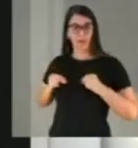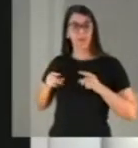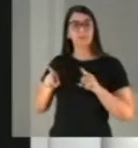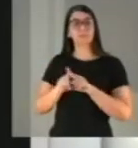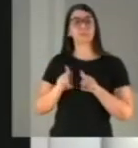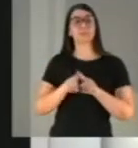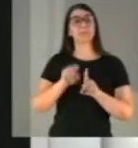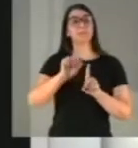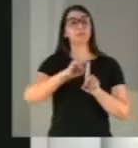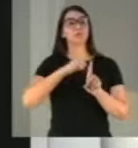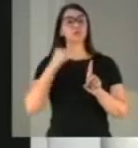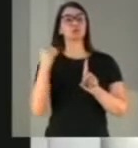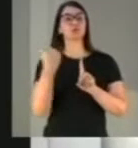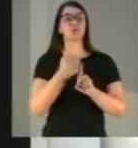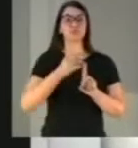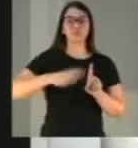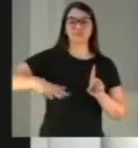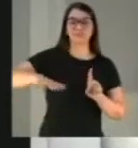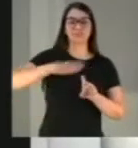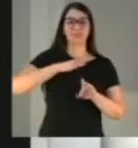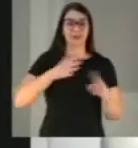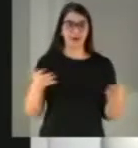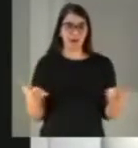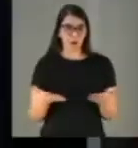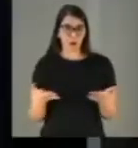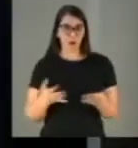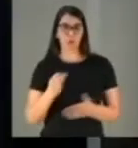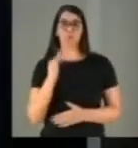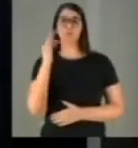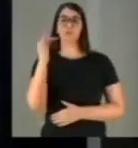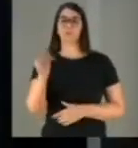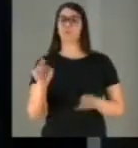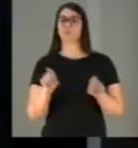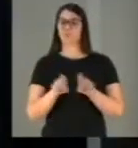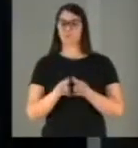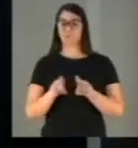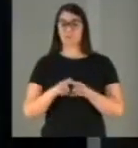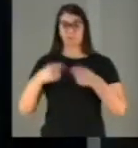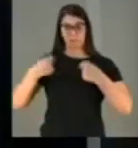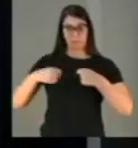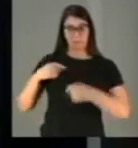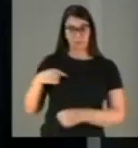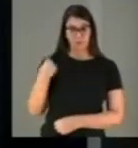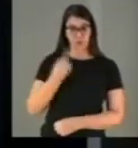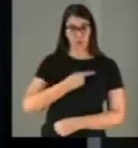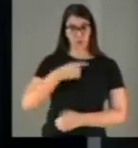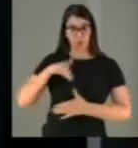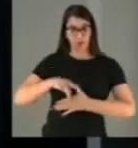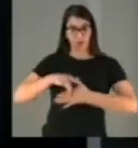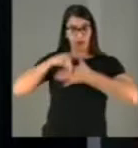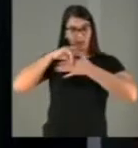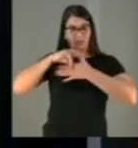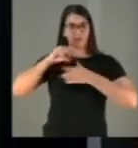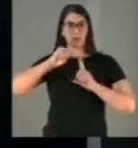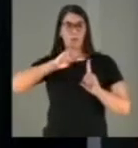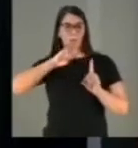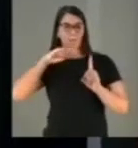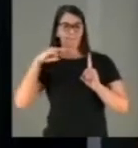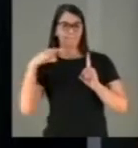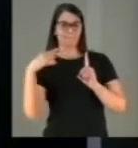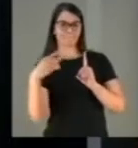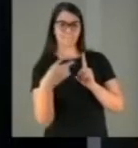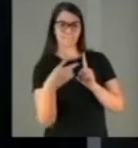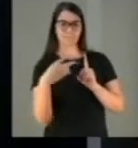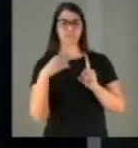sociedade, a atual e a das gerações futuras, que exigem de nós líderes uma perspectiva factível de